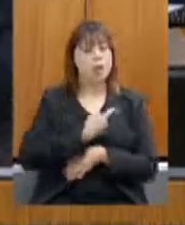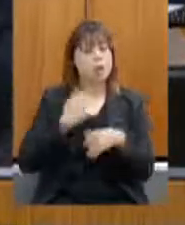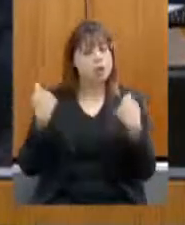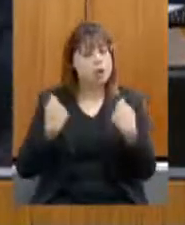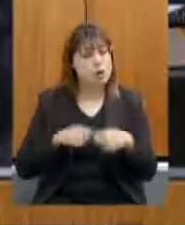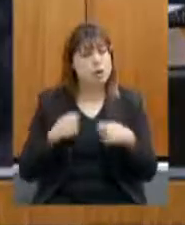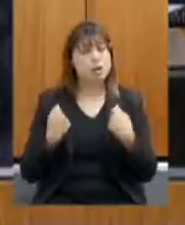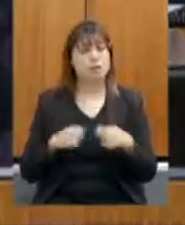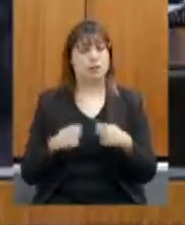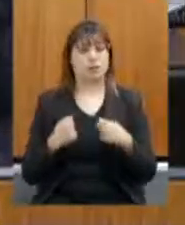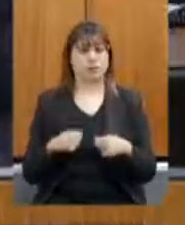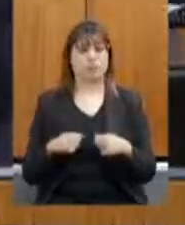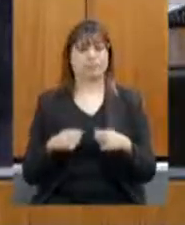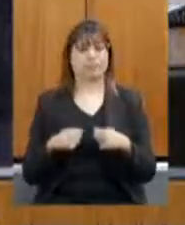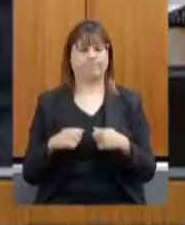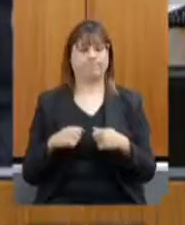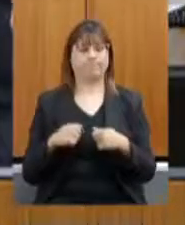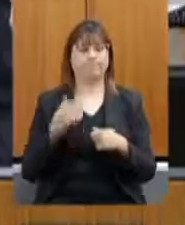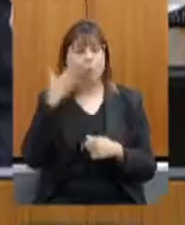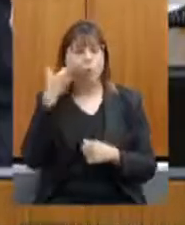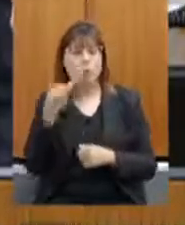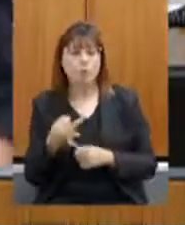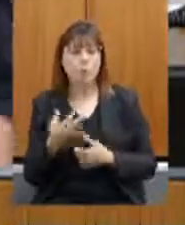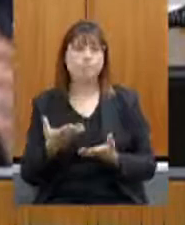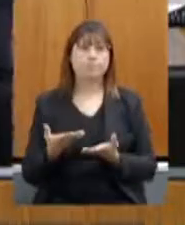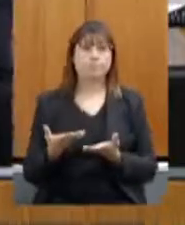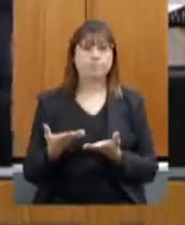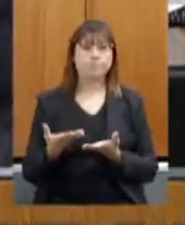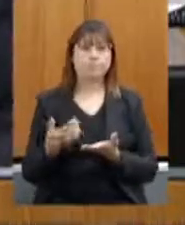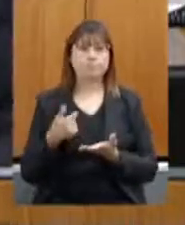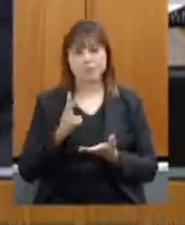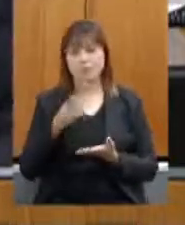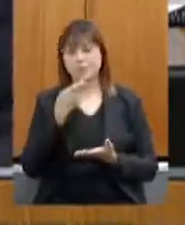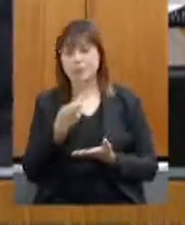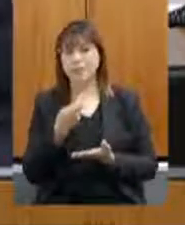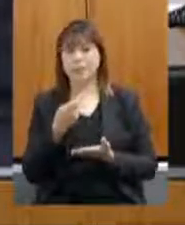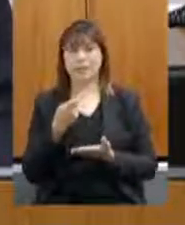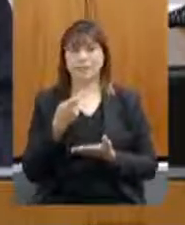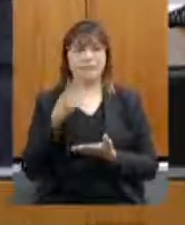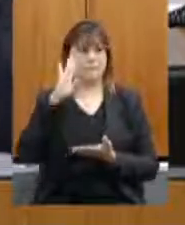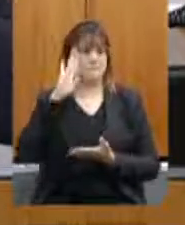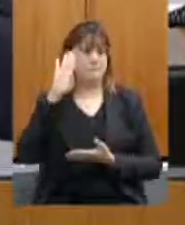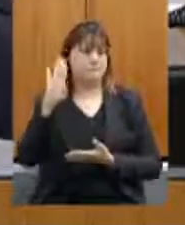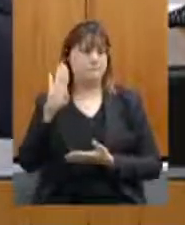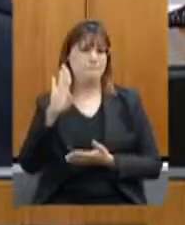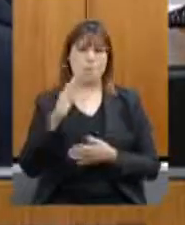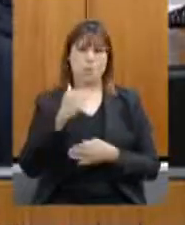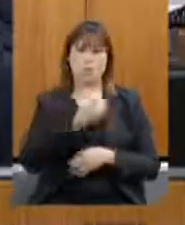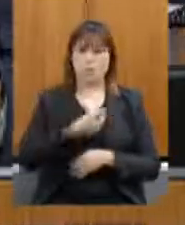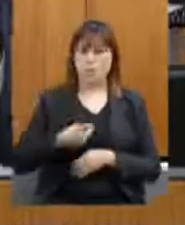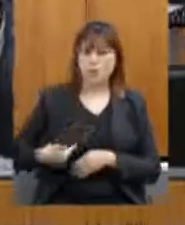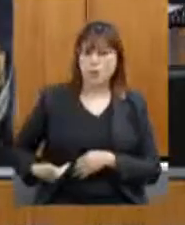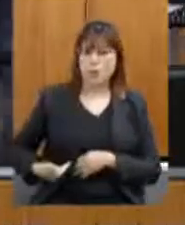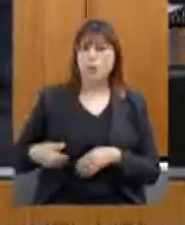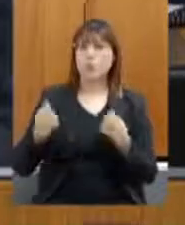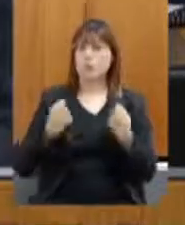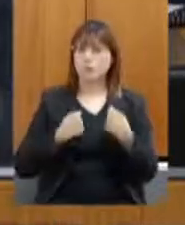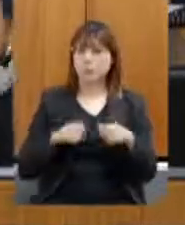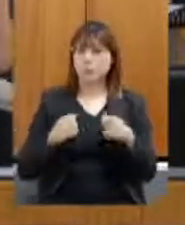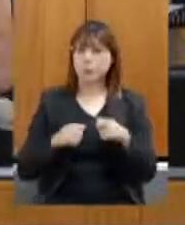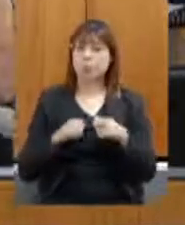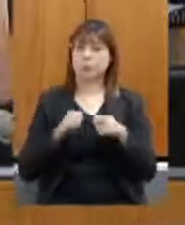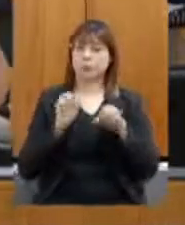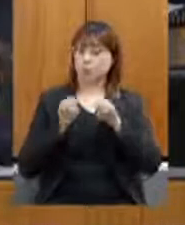entender melhor quando sempre falam que a prioridade de um governo deve ser levar